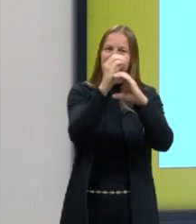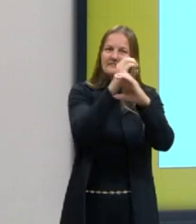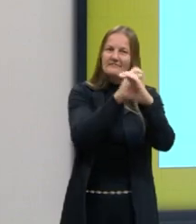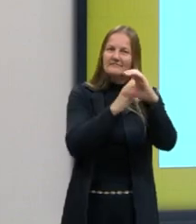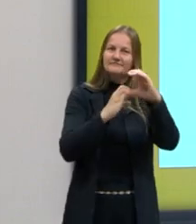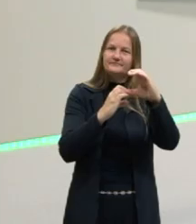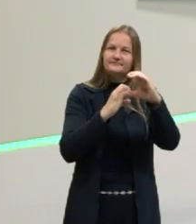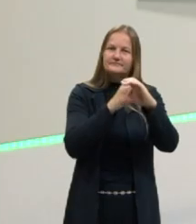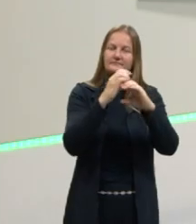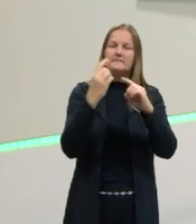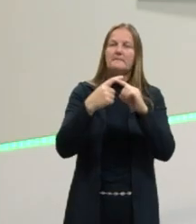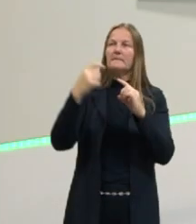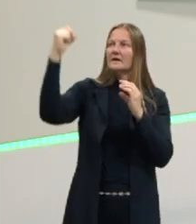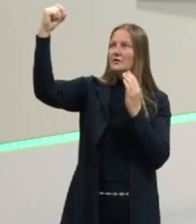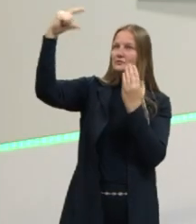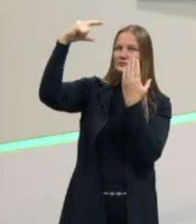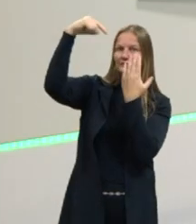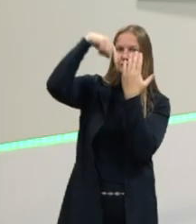ela faz fotossíntese.